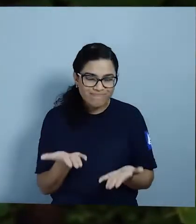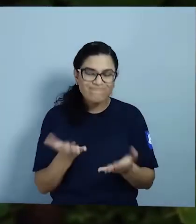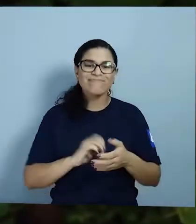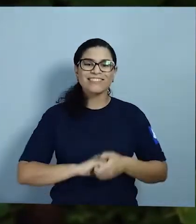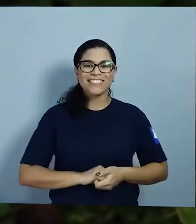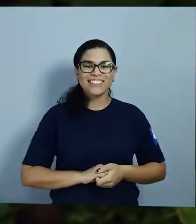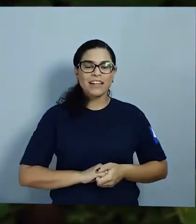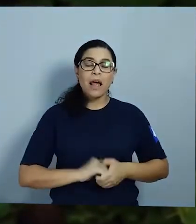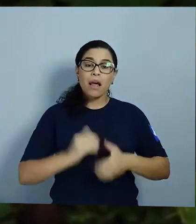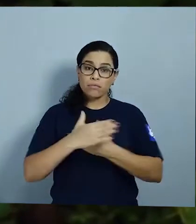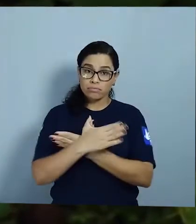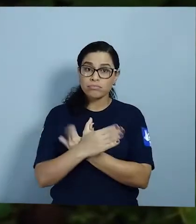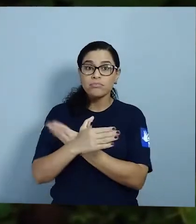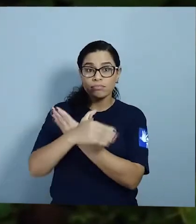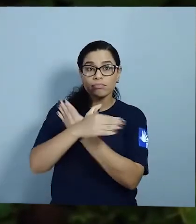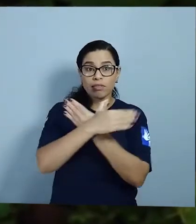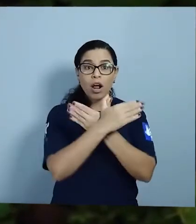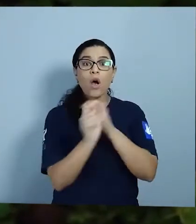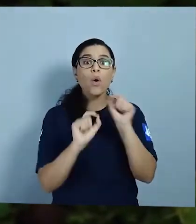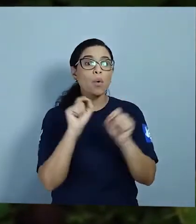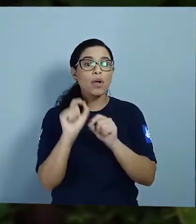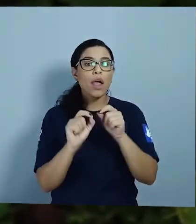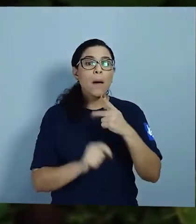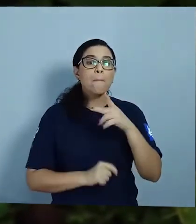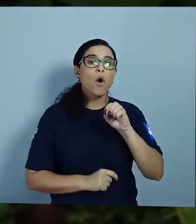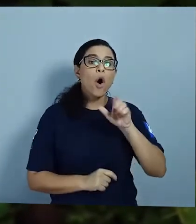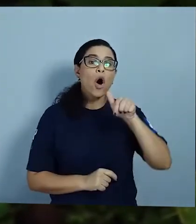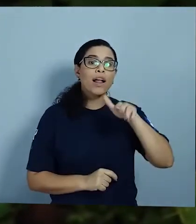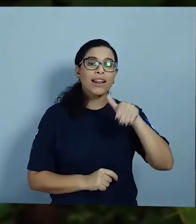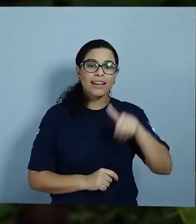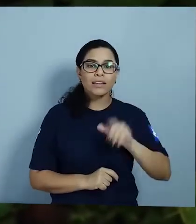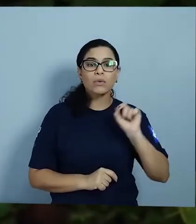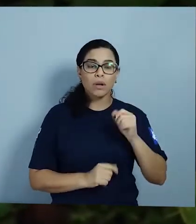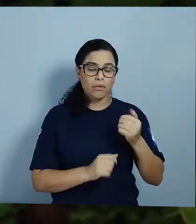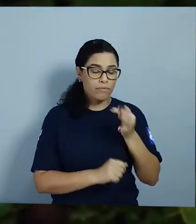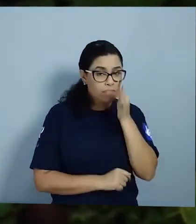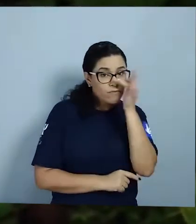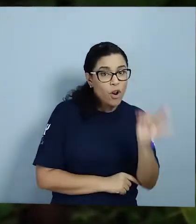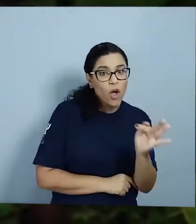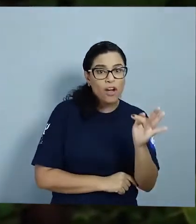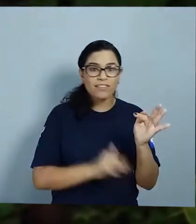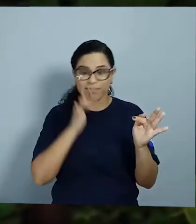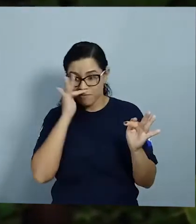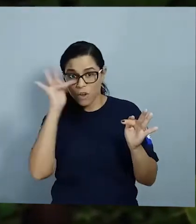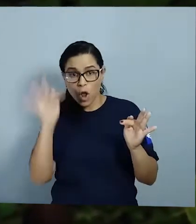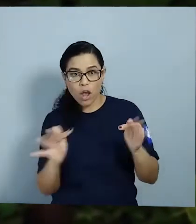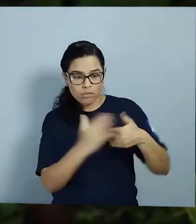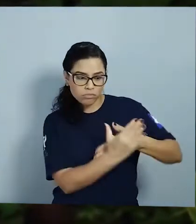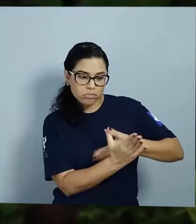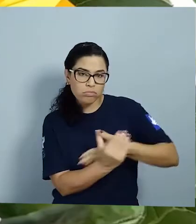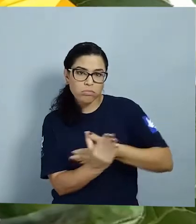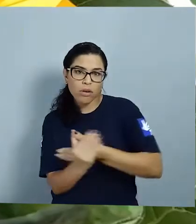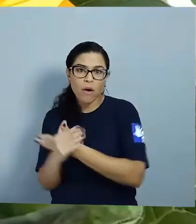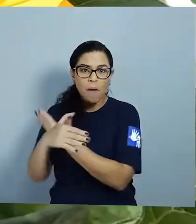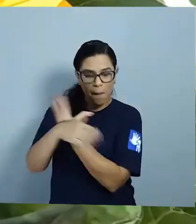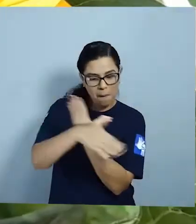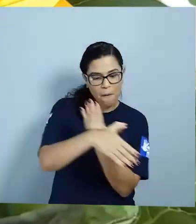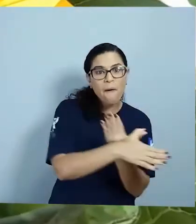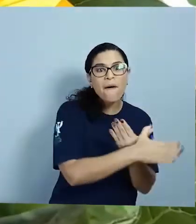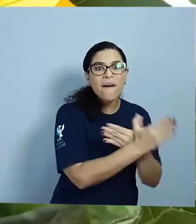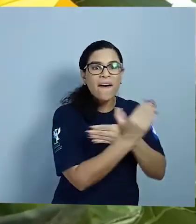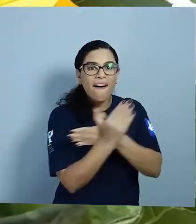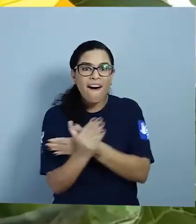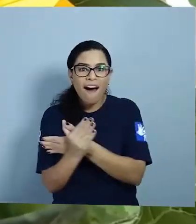Contudo, as borboletas são animais polinizadores Quando elas passam numa flor E depois em outra Elas acabam